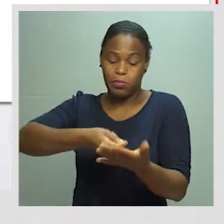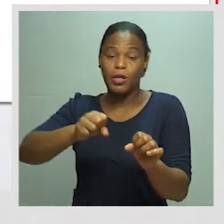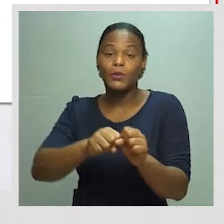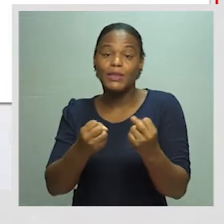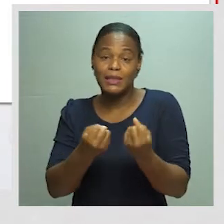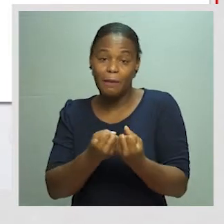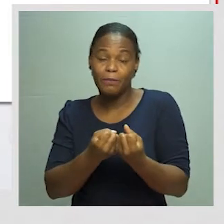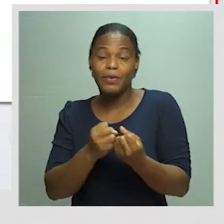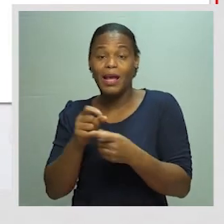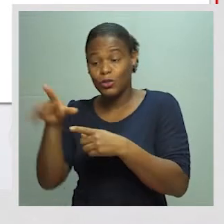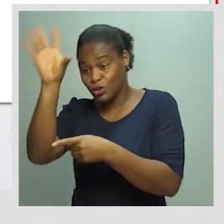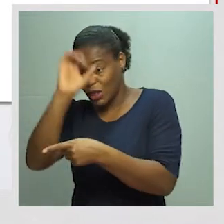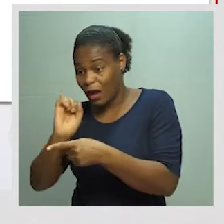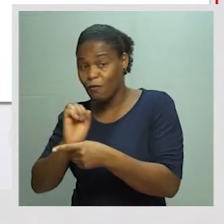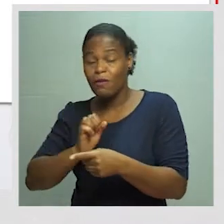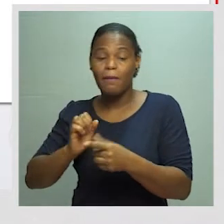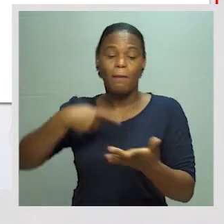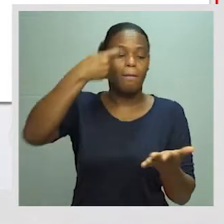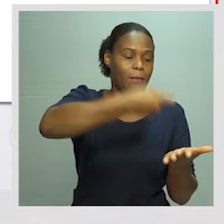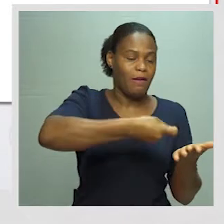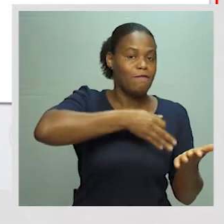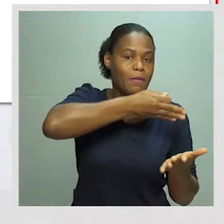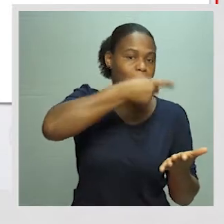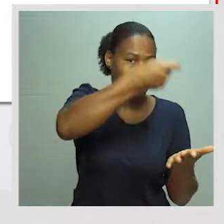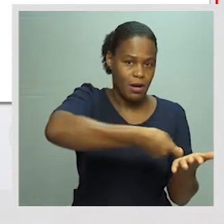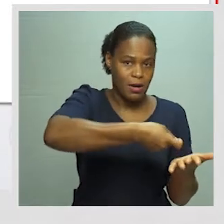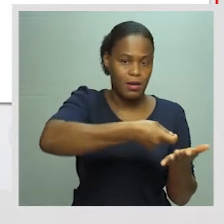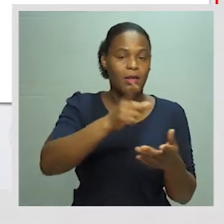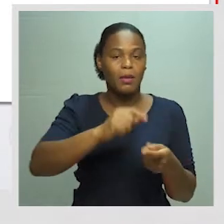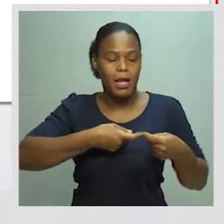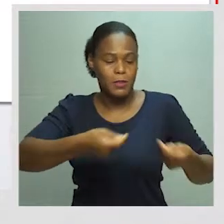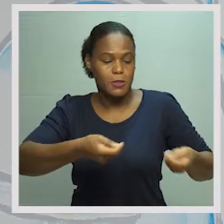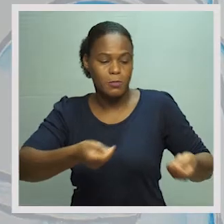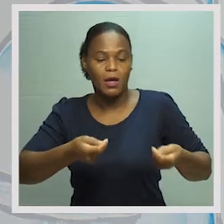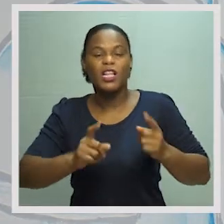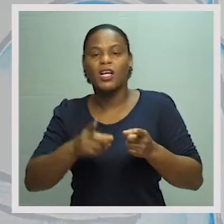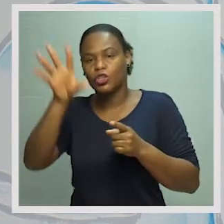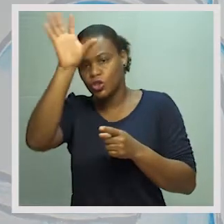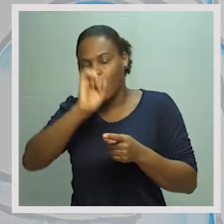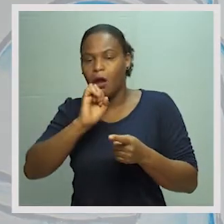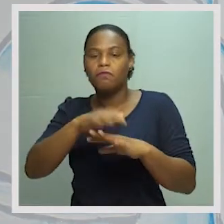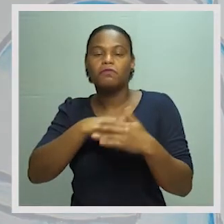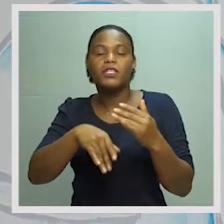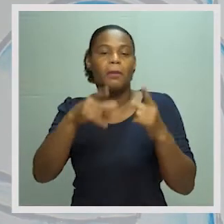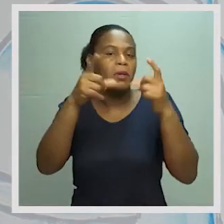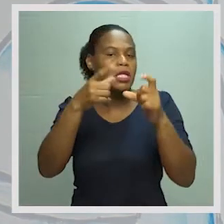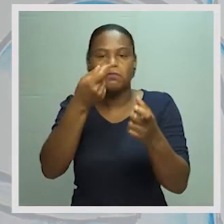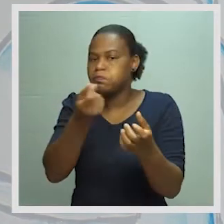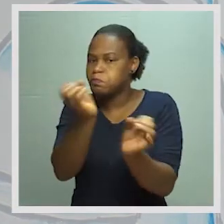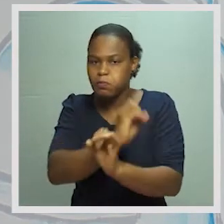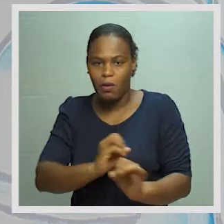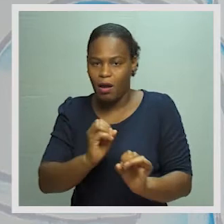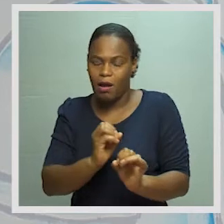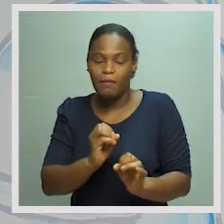que pagou as famílias, e despesas de consumo que o Estado fez nas empresas não financeiras. Portanto, vamos